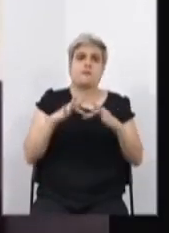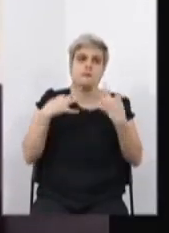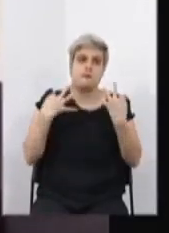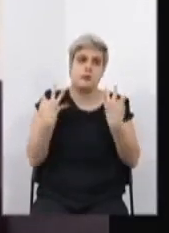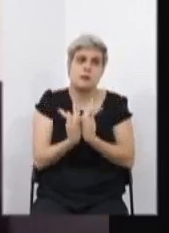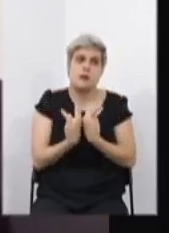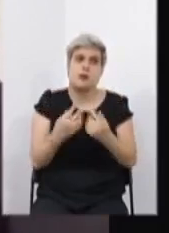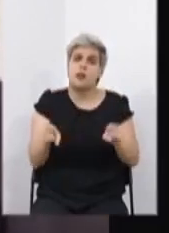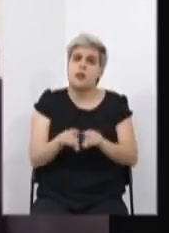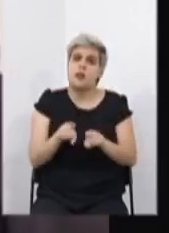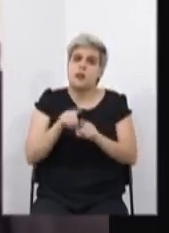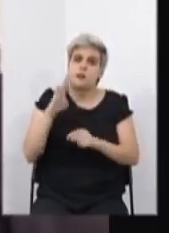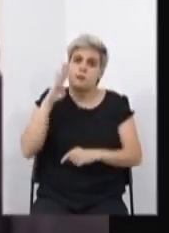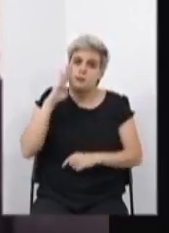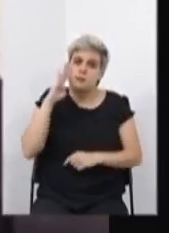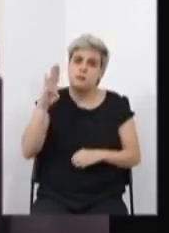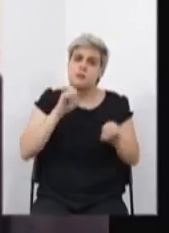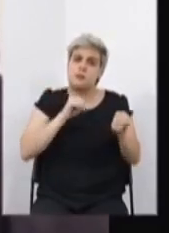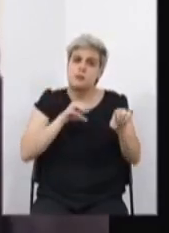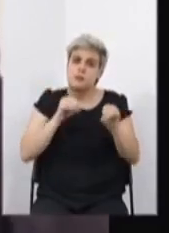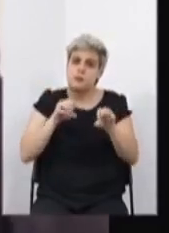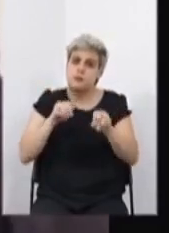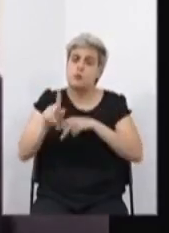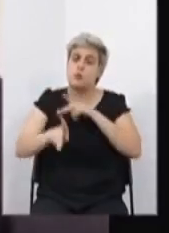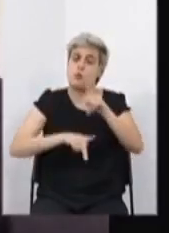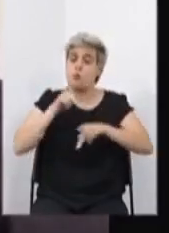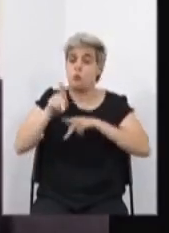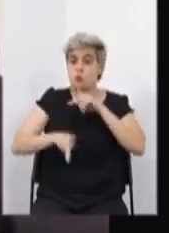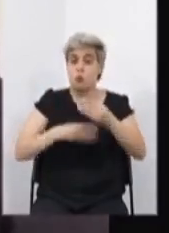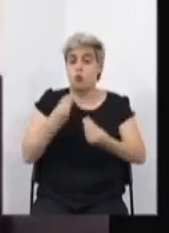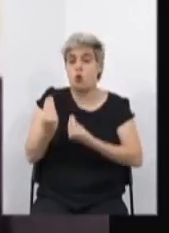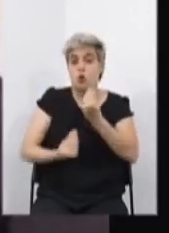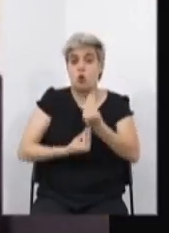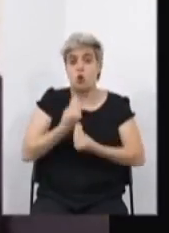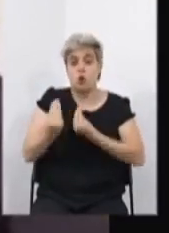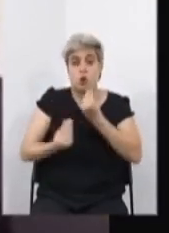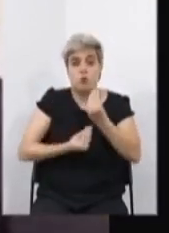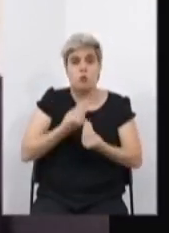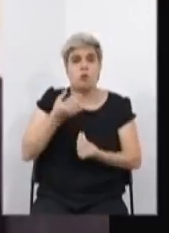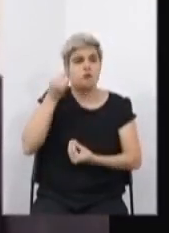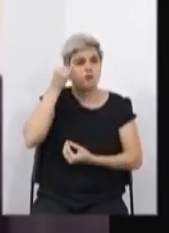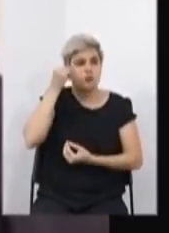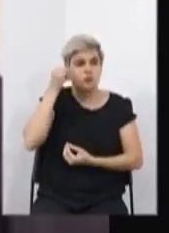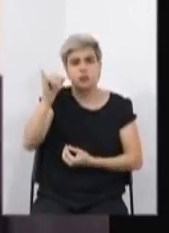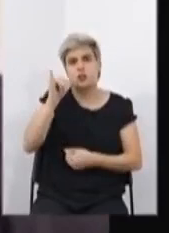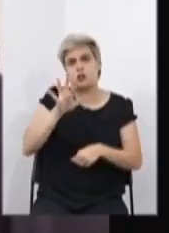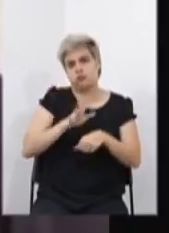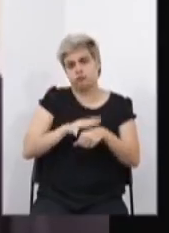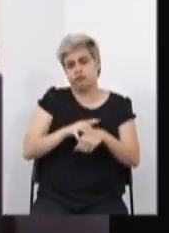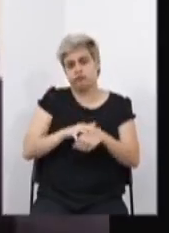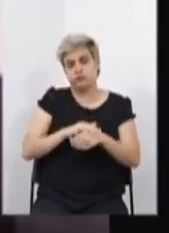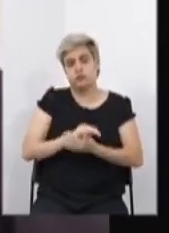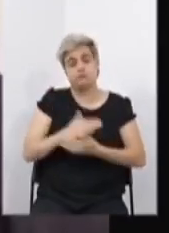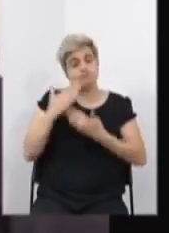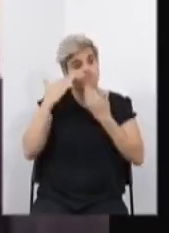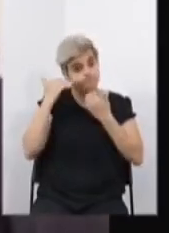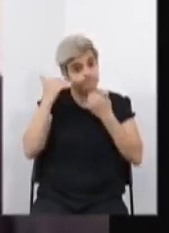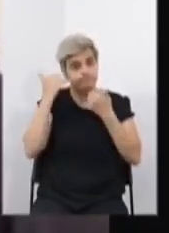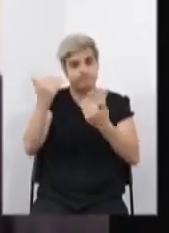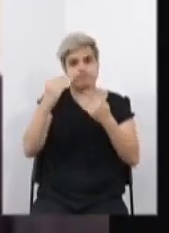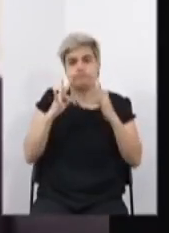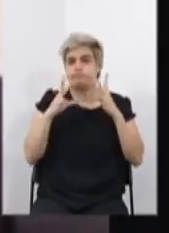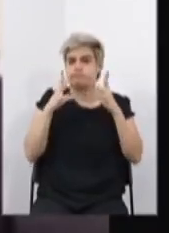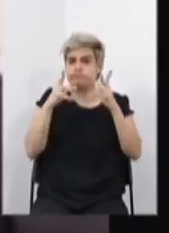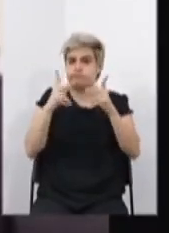principalmente orientando a nossa querida população mineira de como conduzir aí essa pandemia. Eu agradeço a